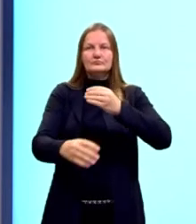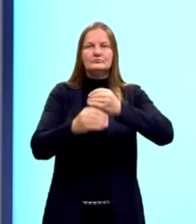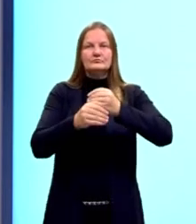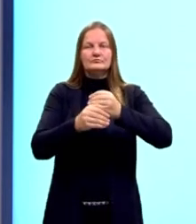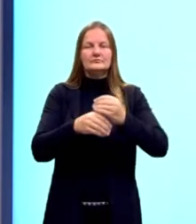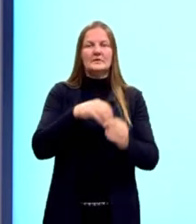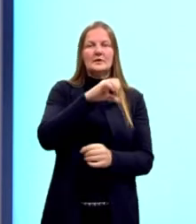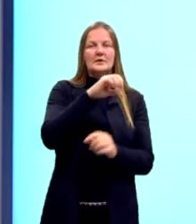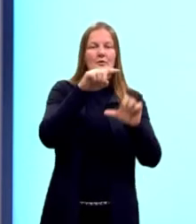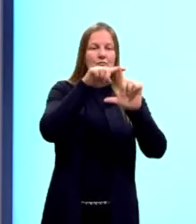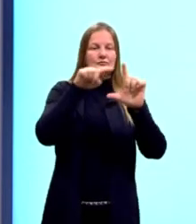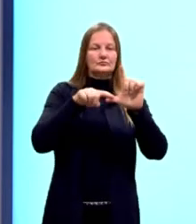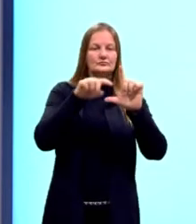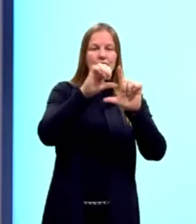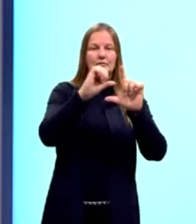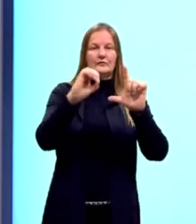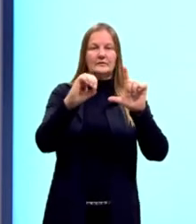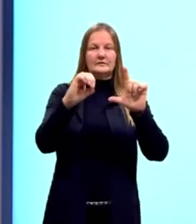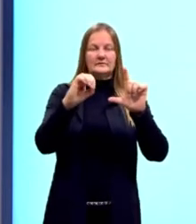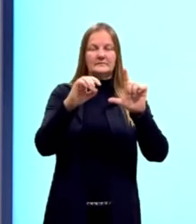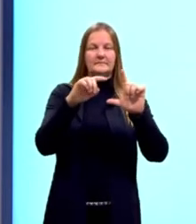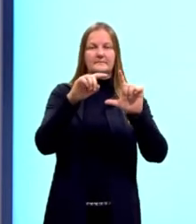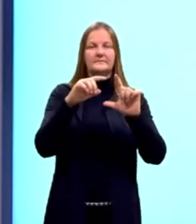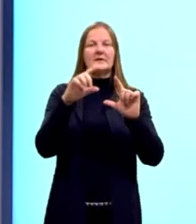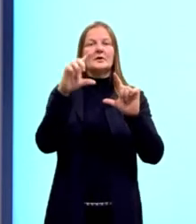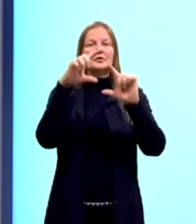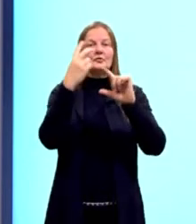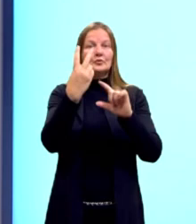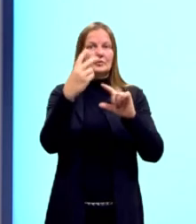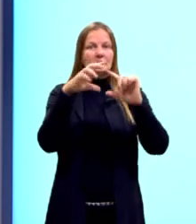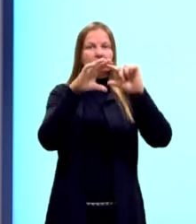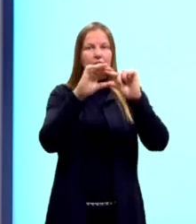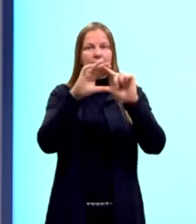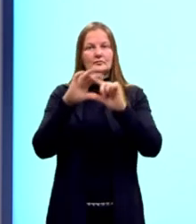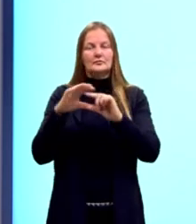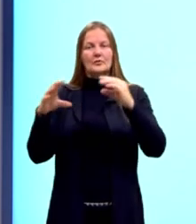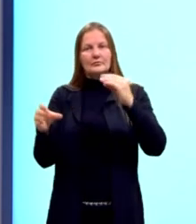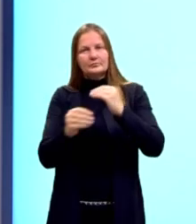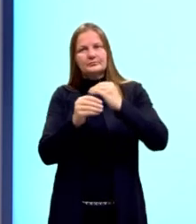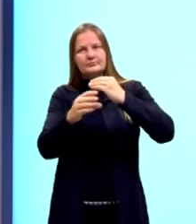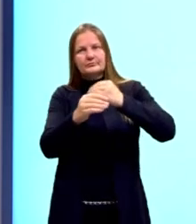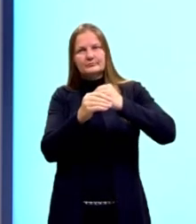temos um ângulo reto, dois ângulos agudos complementares.